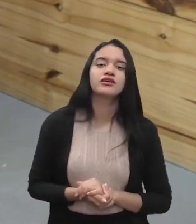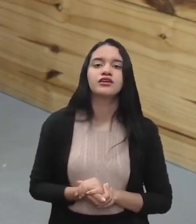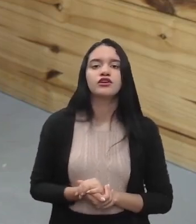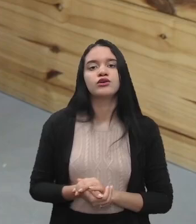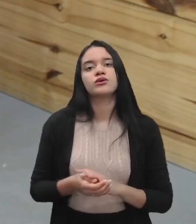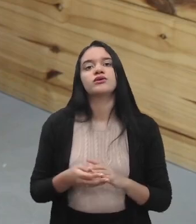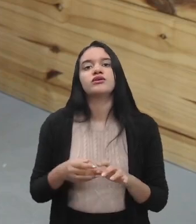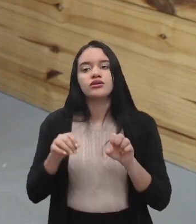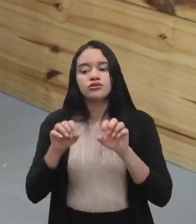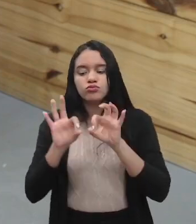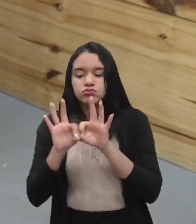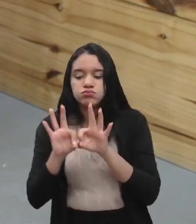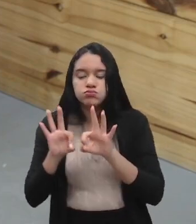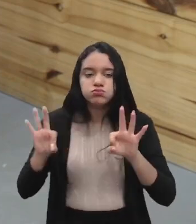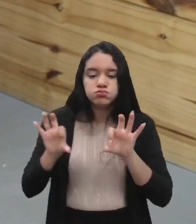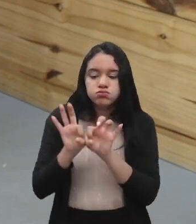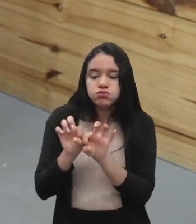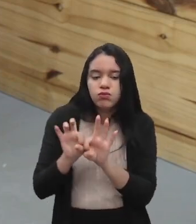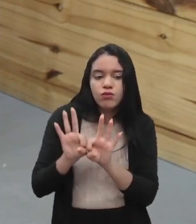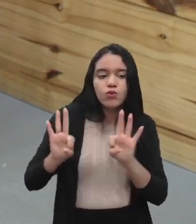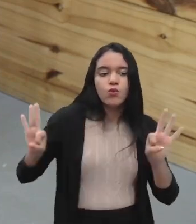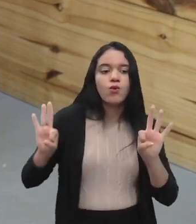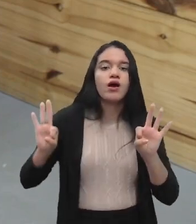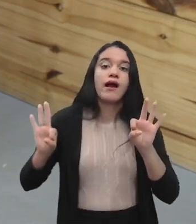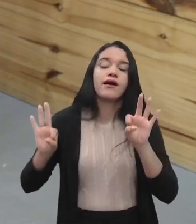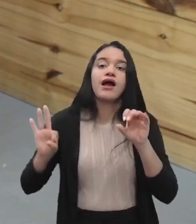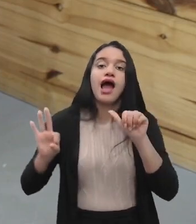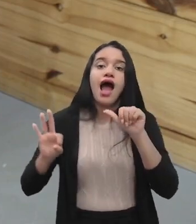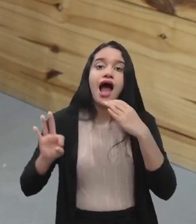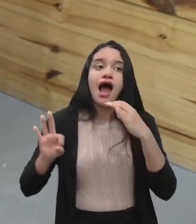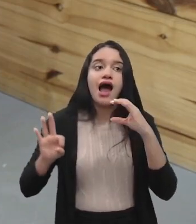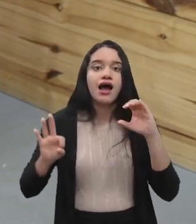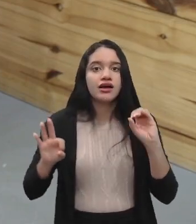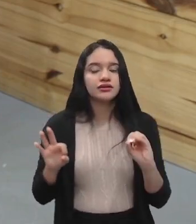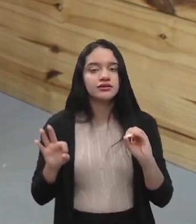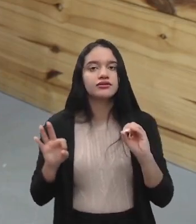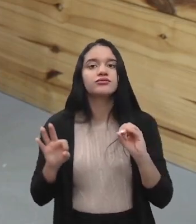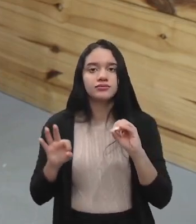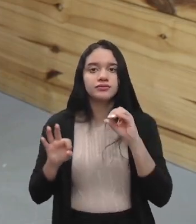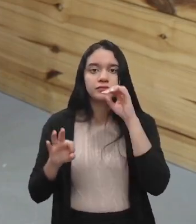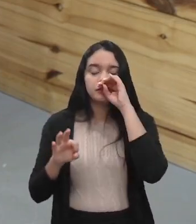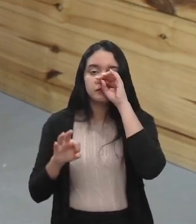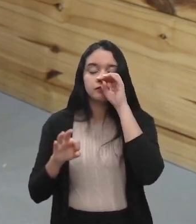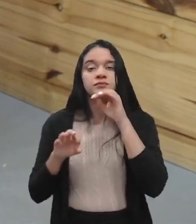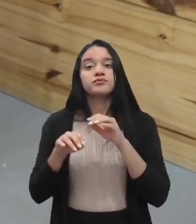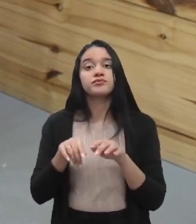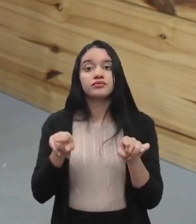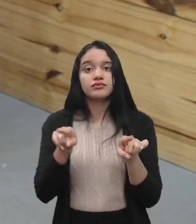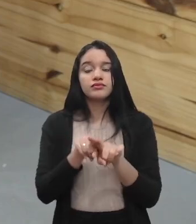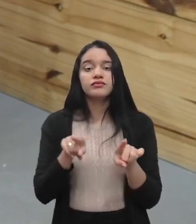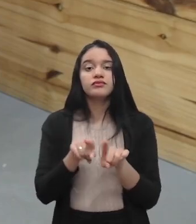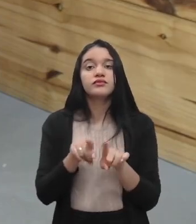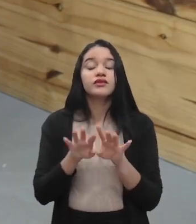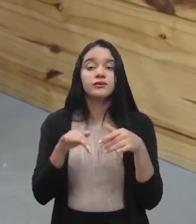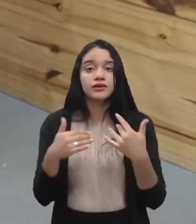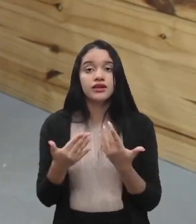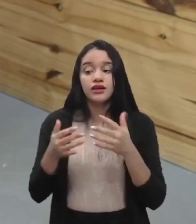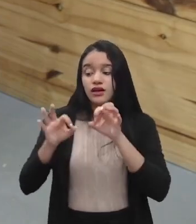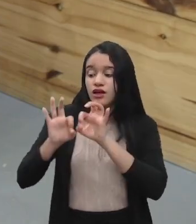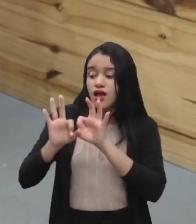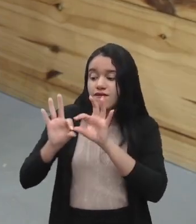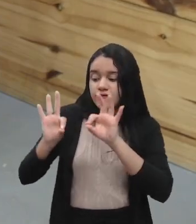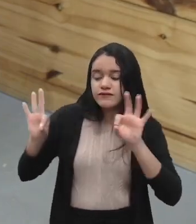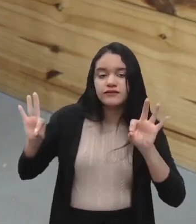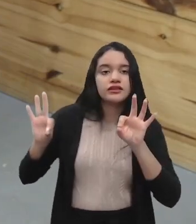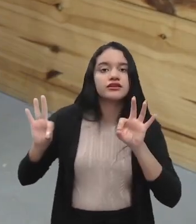cabo de aço, entendeu? E para você colocar uma corda, um cabo de aço, na situação de linha de vida,